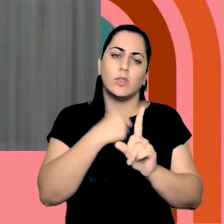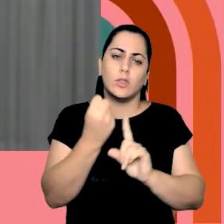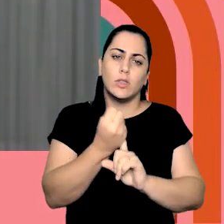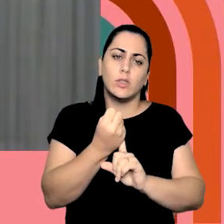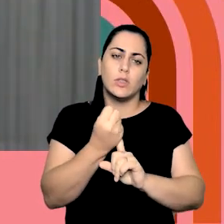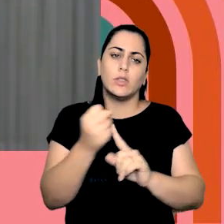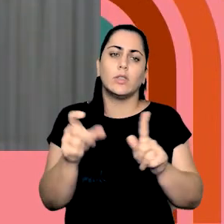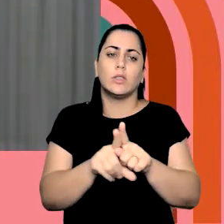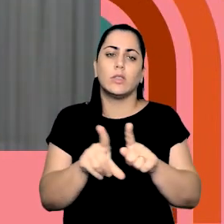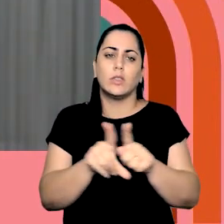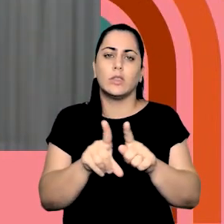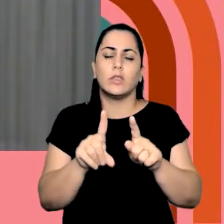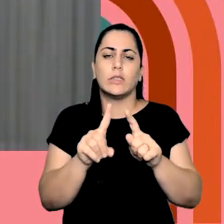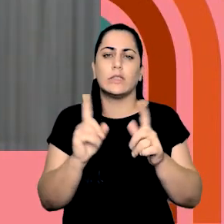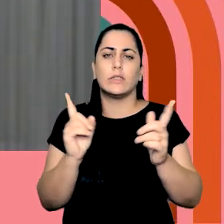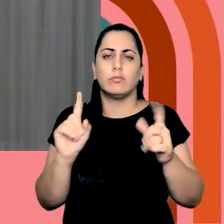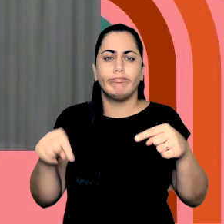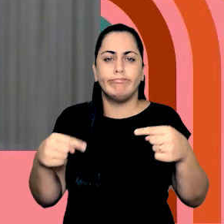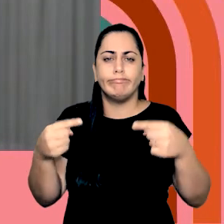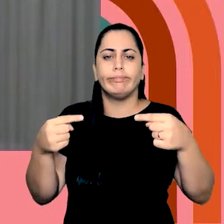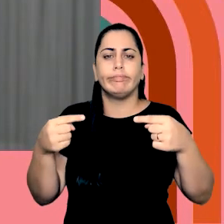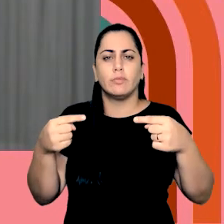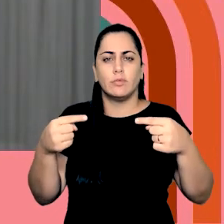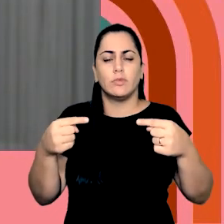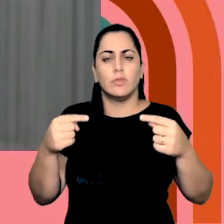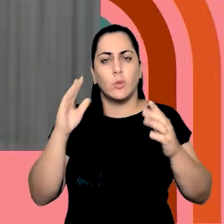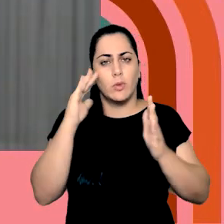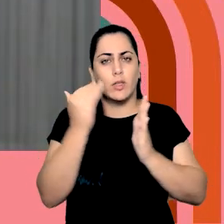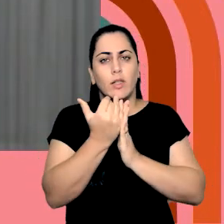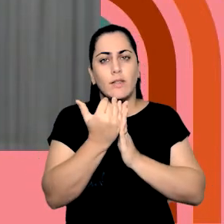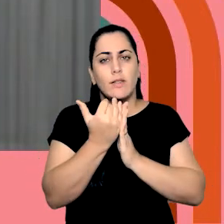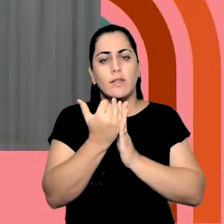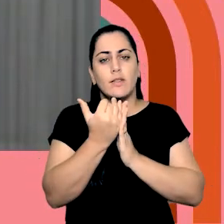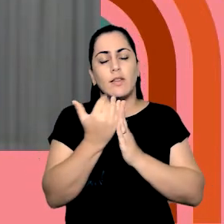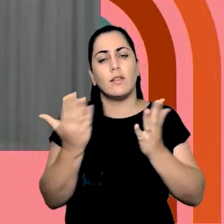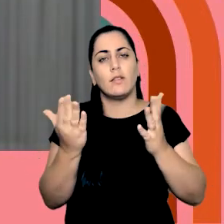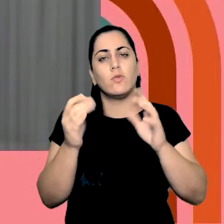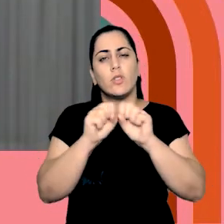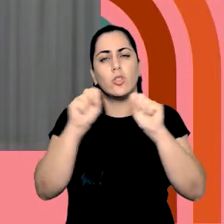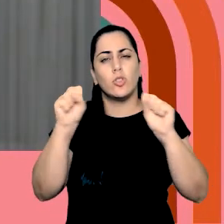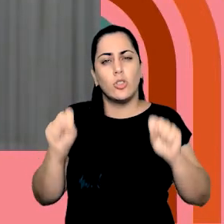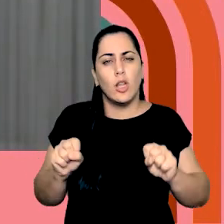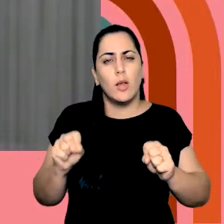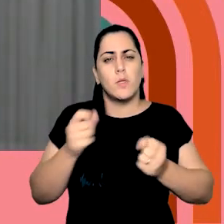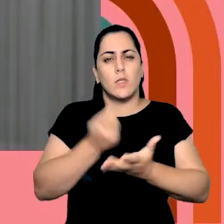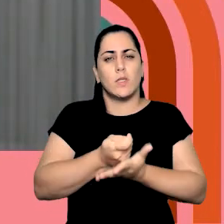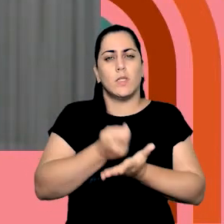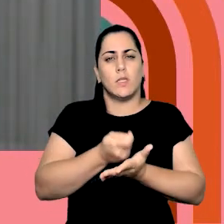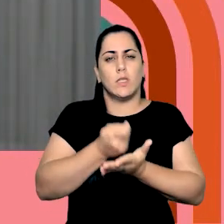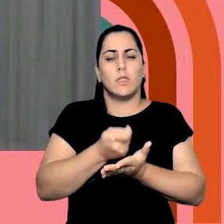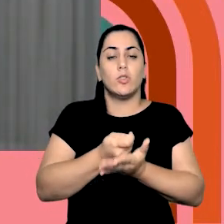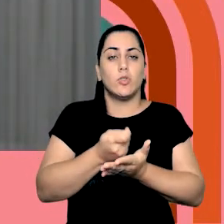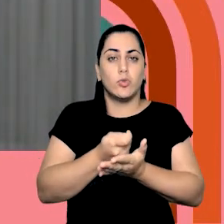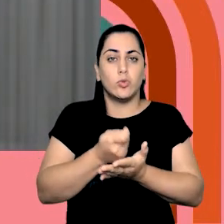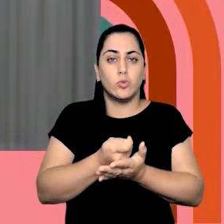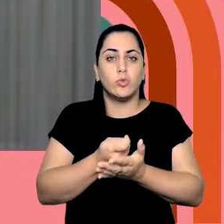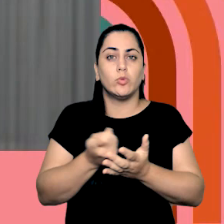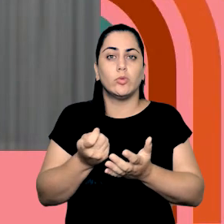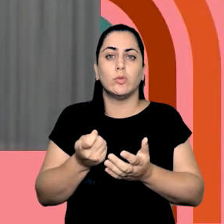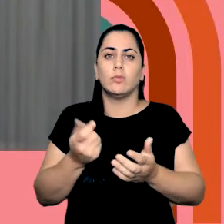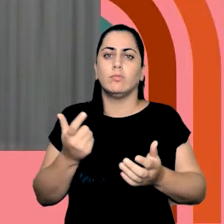por desafiarem o cumprimento daquele sistema muito rígido, muito